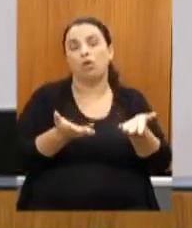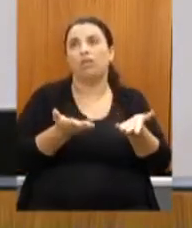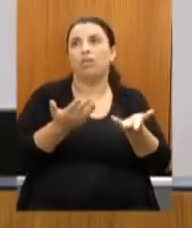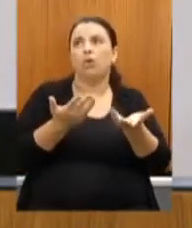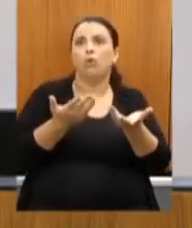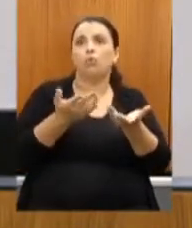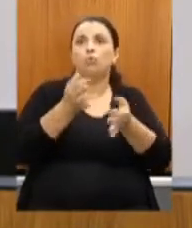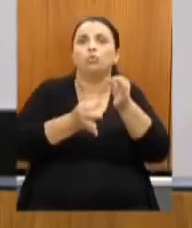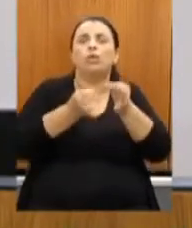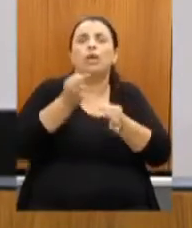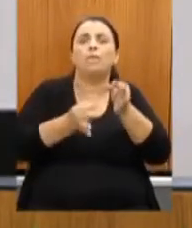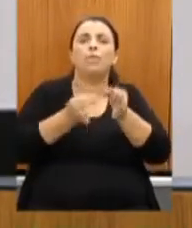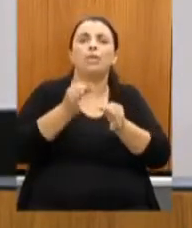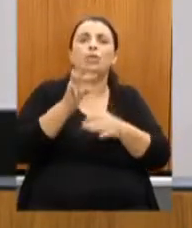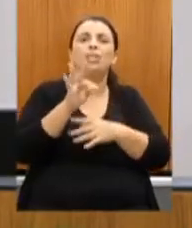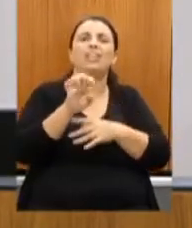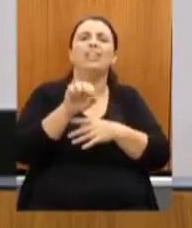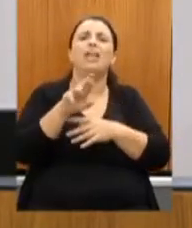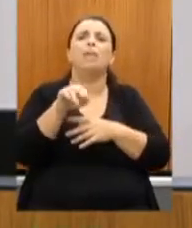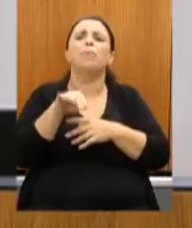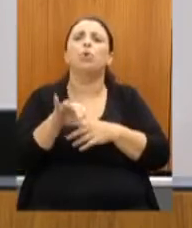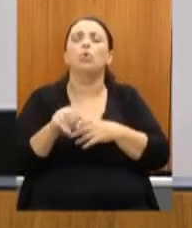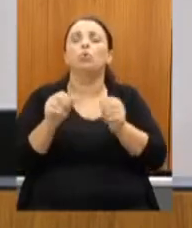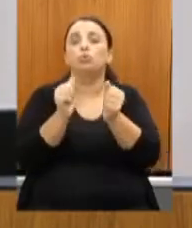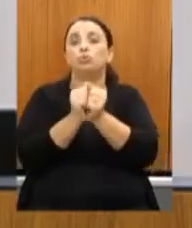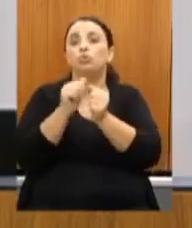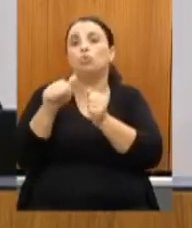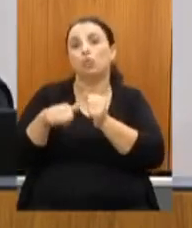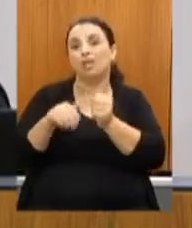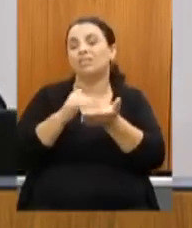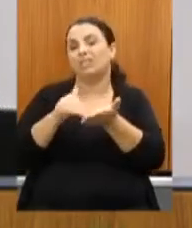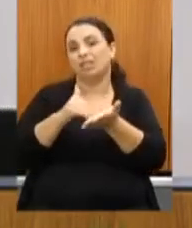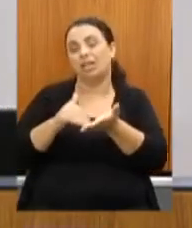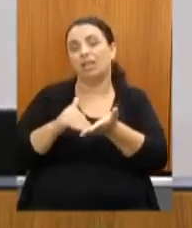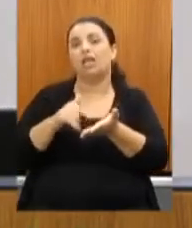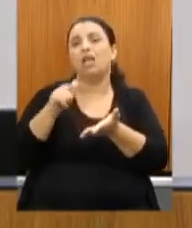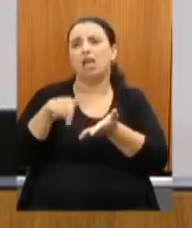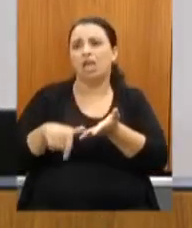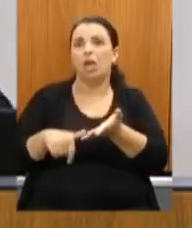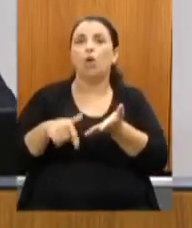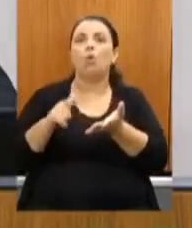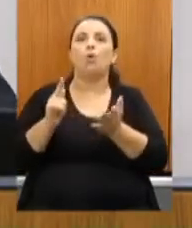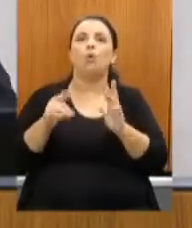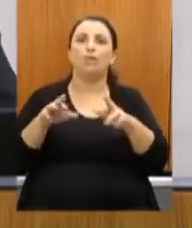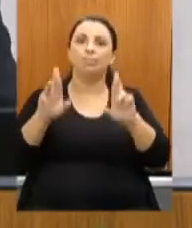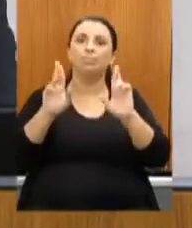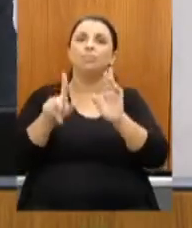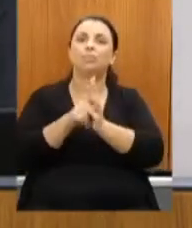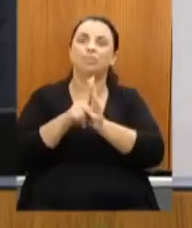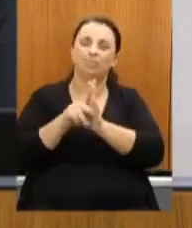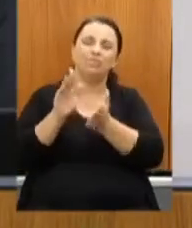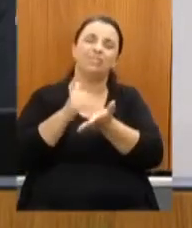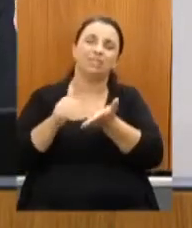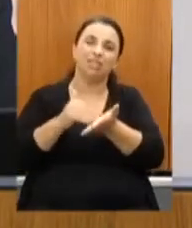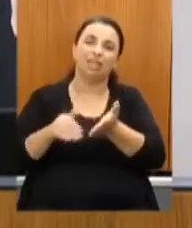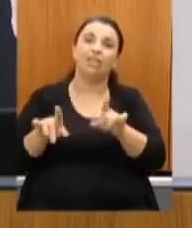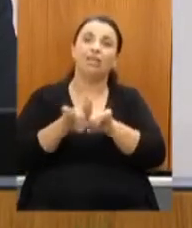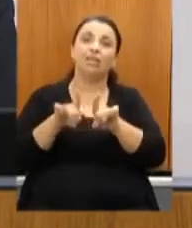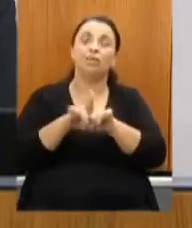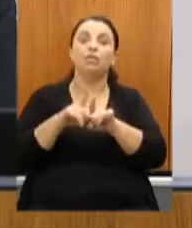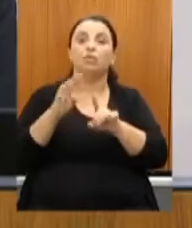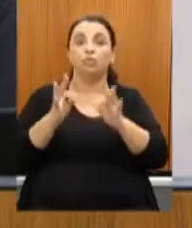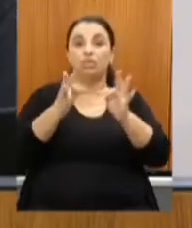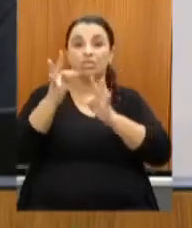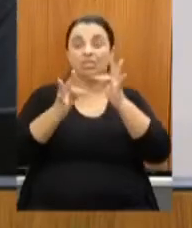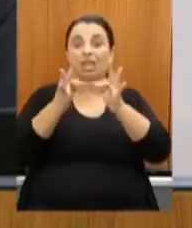julgamento técnico junto à secretaria, é uma competência da própria secretaria e dos técnicos que atuam diretamente na